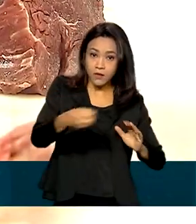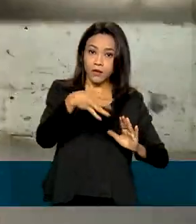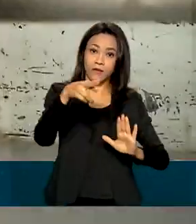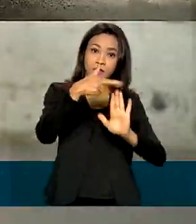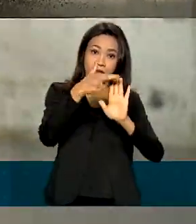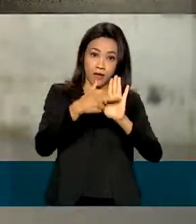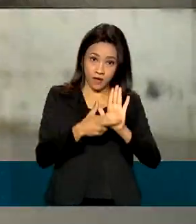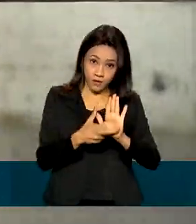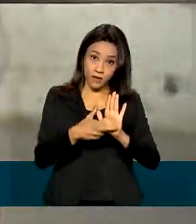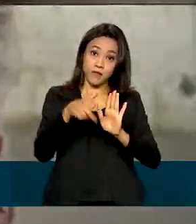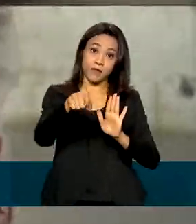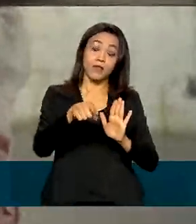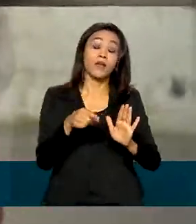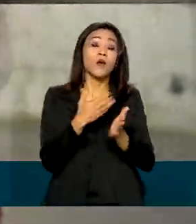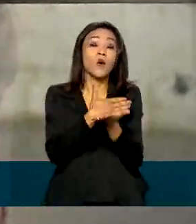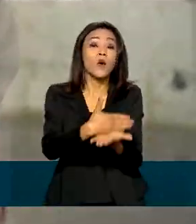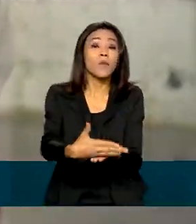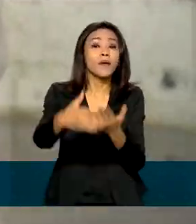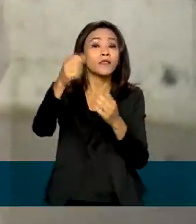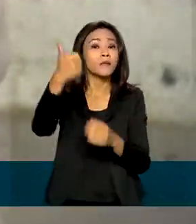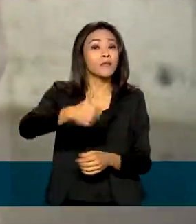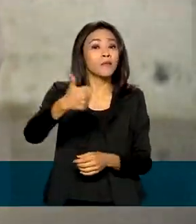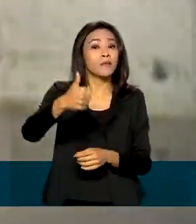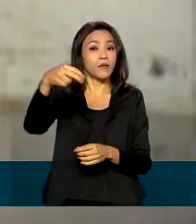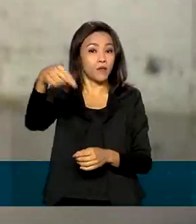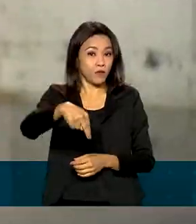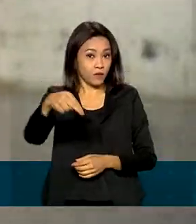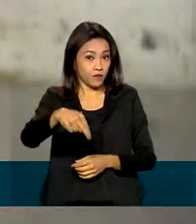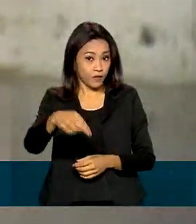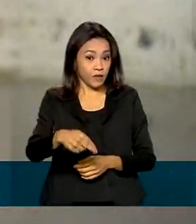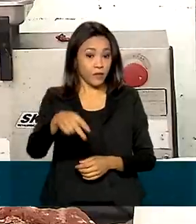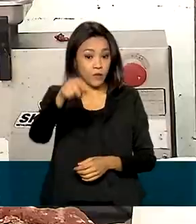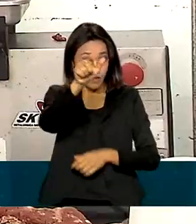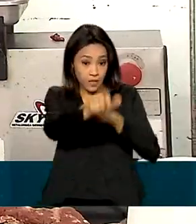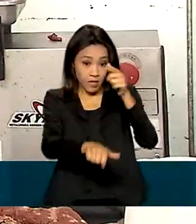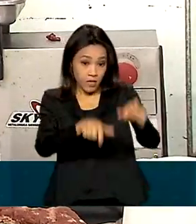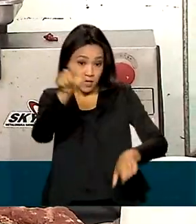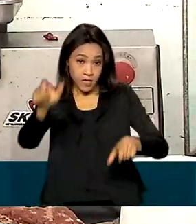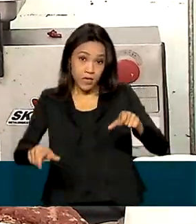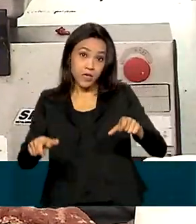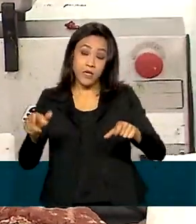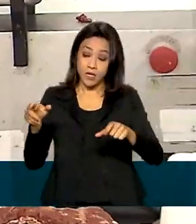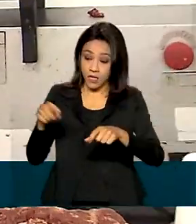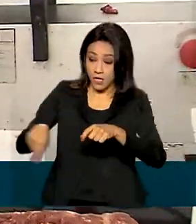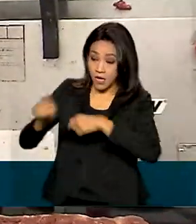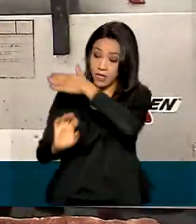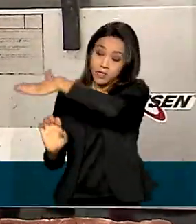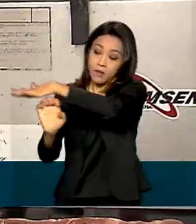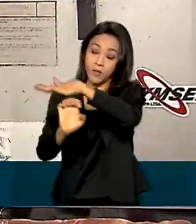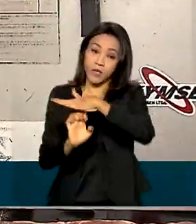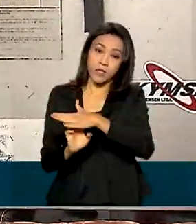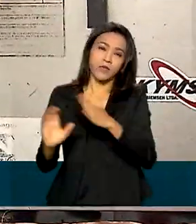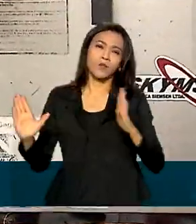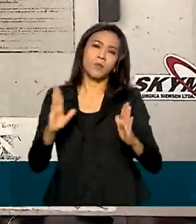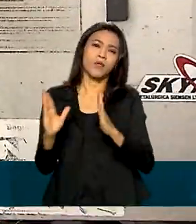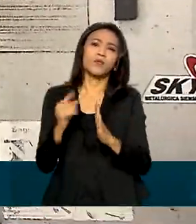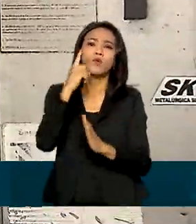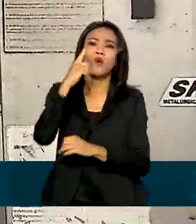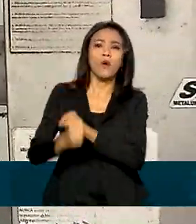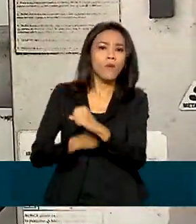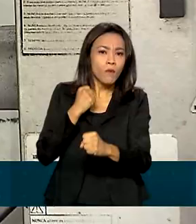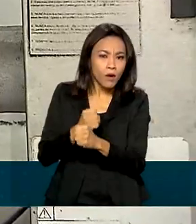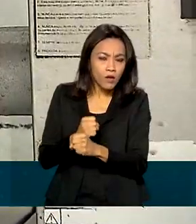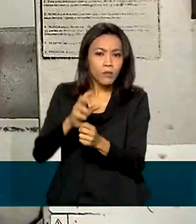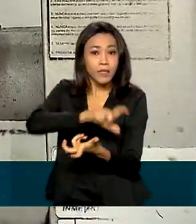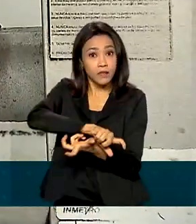vigor a partir de 1º de novembro e os produtores terão prazo de um ano para se adequar às